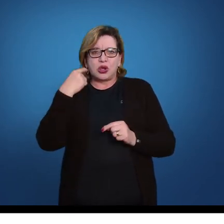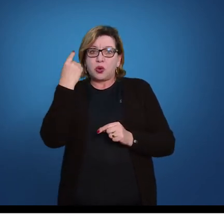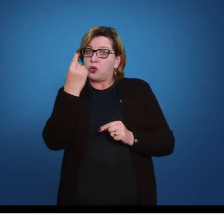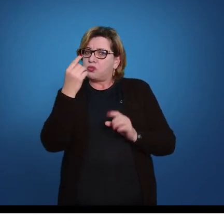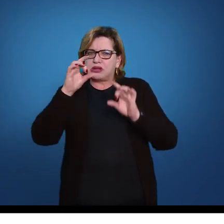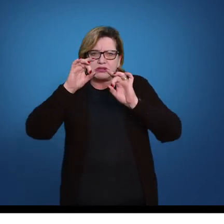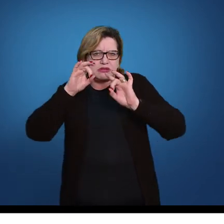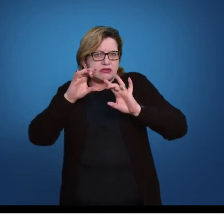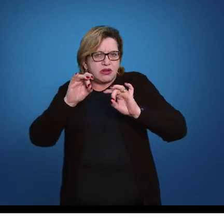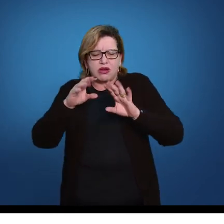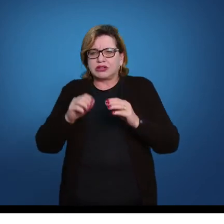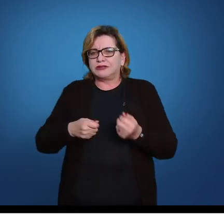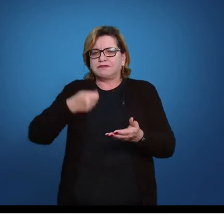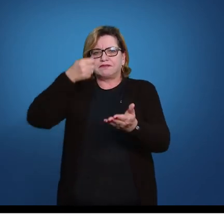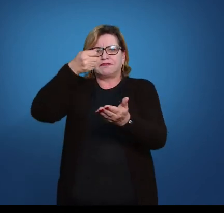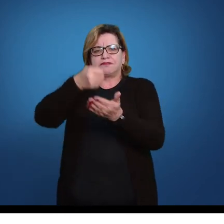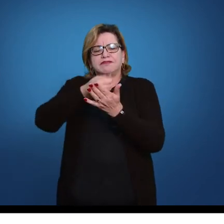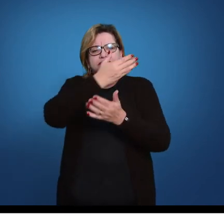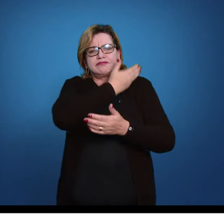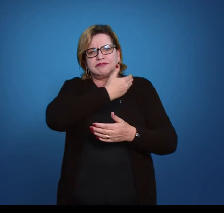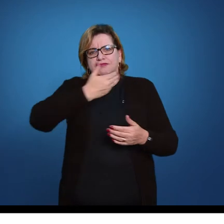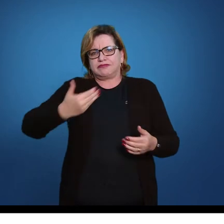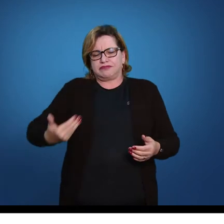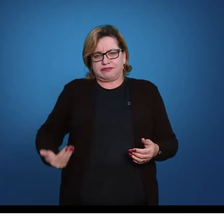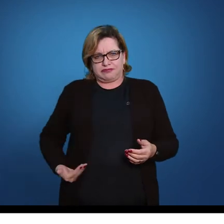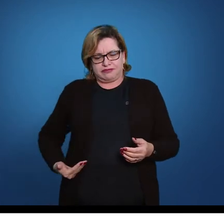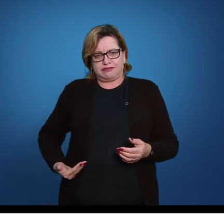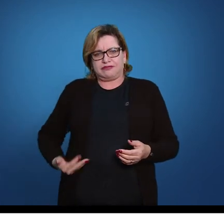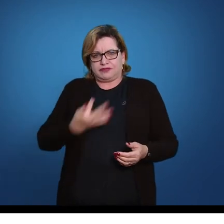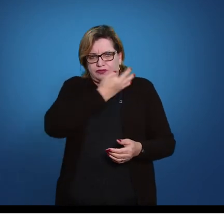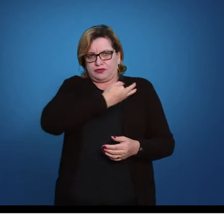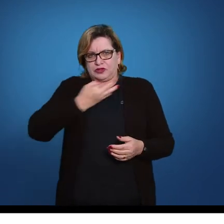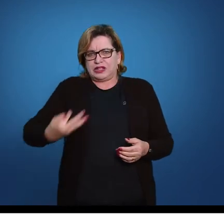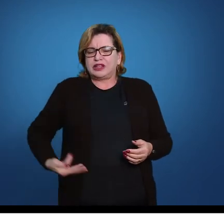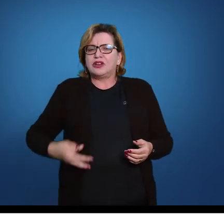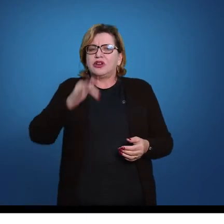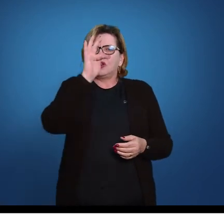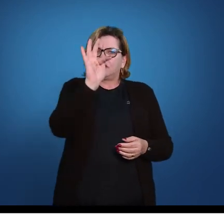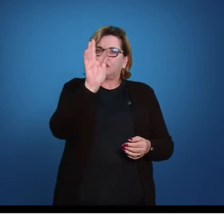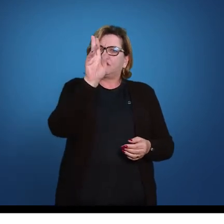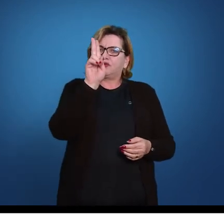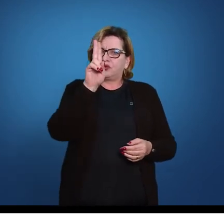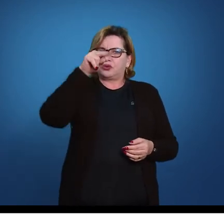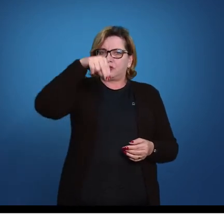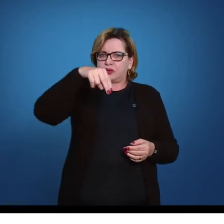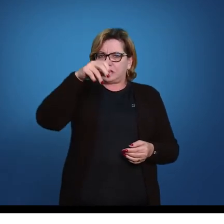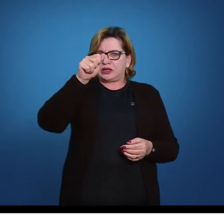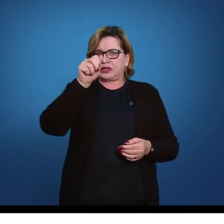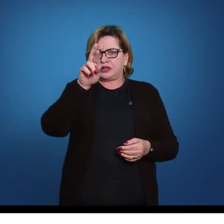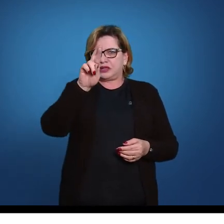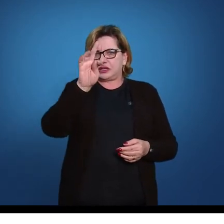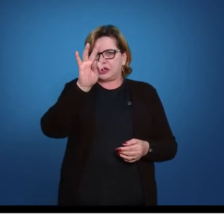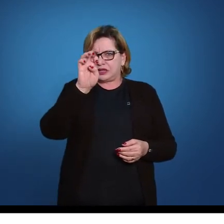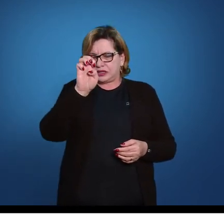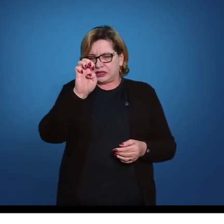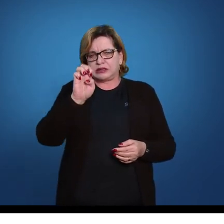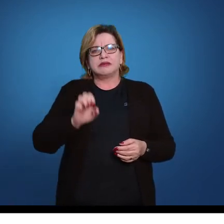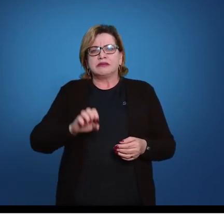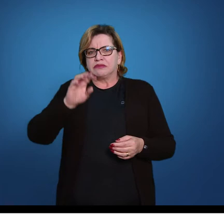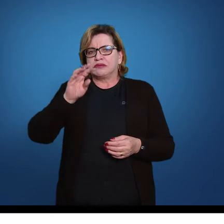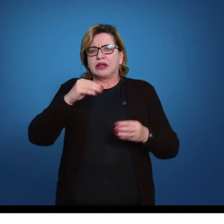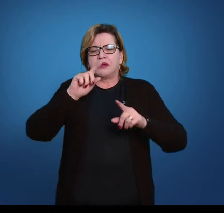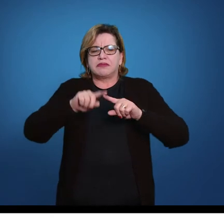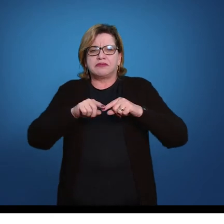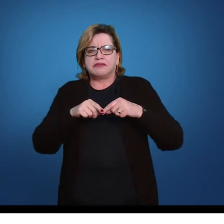até hoje mantida integralmente pelo governo federal, por meio da Funarte. Mas a criação de outras escolas de circo